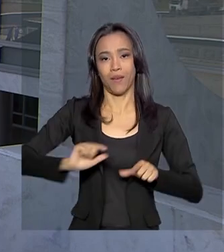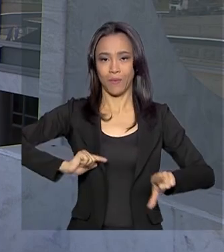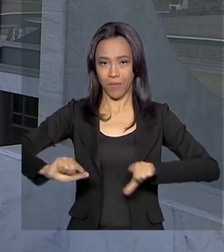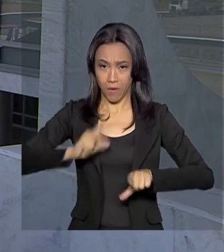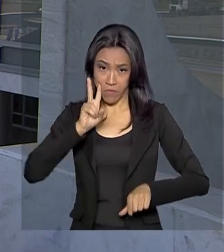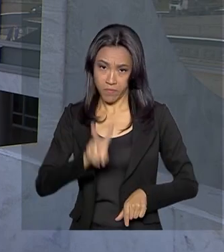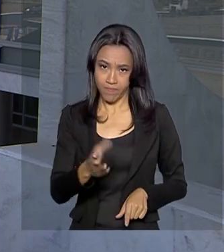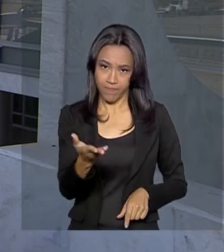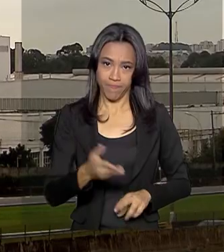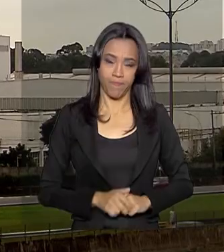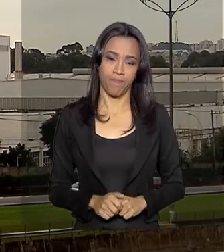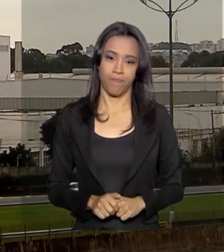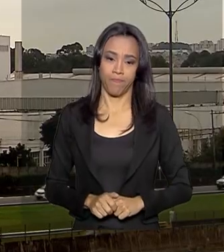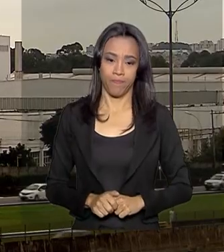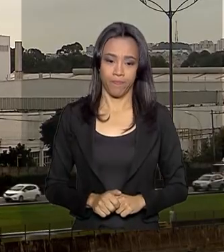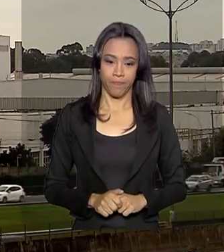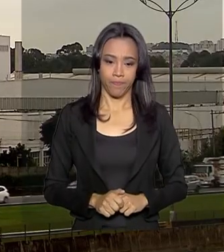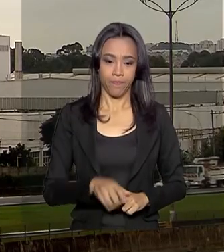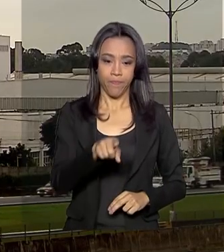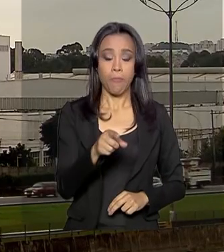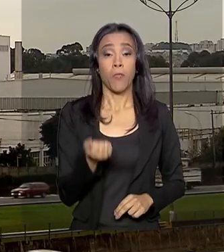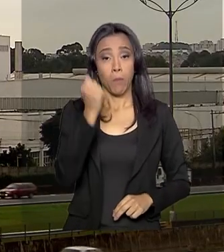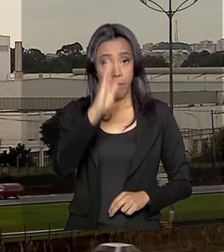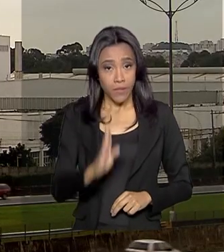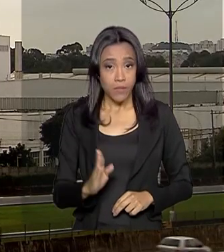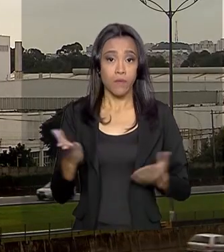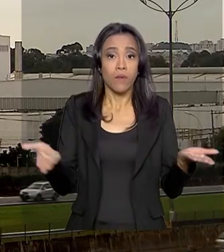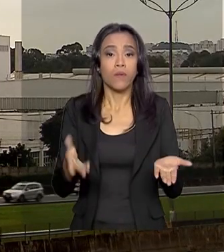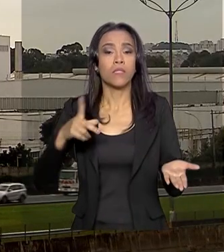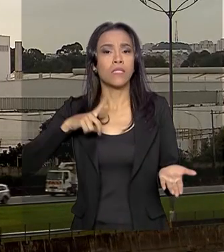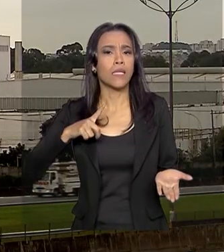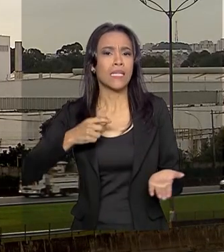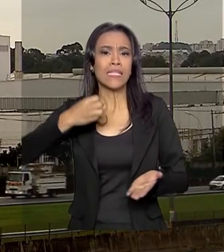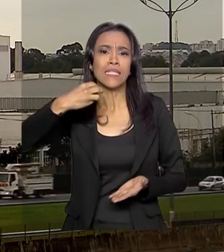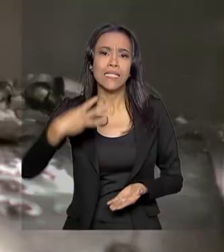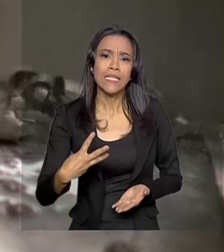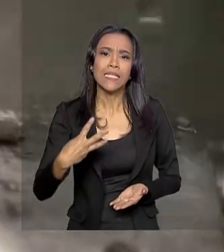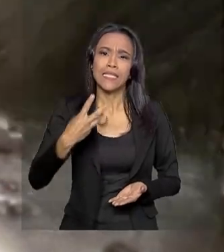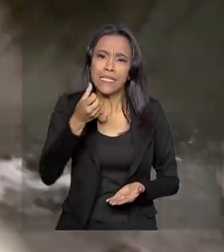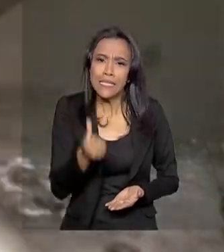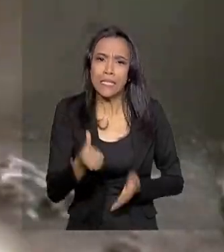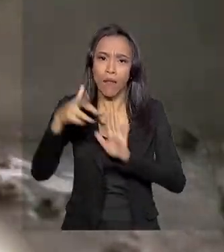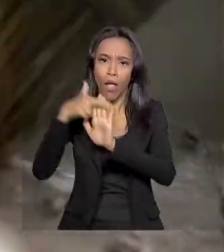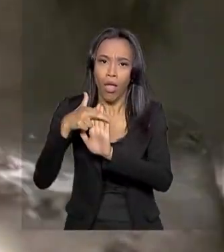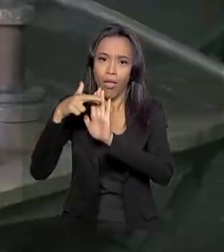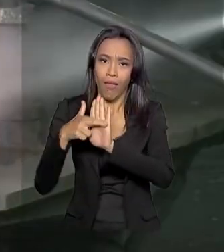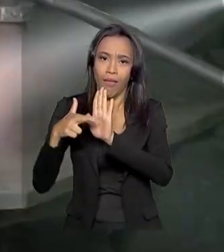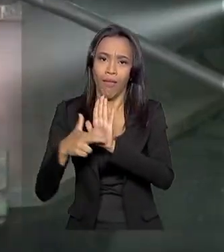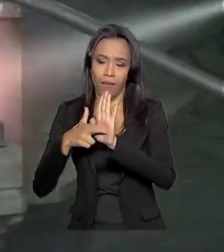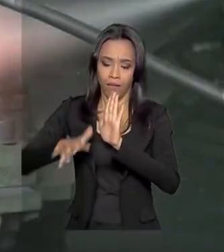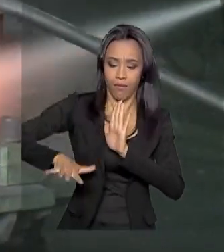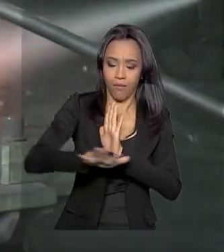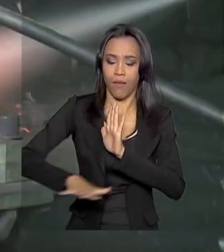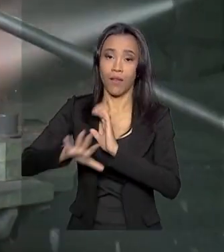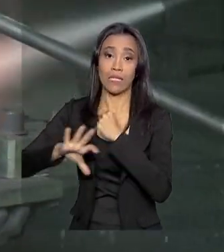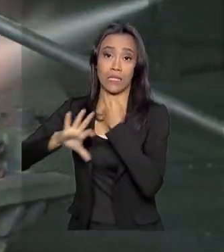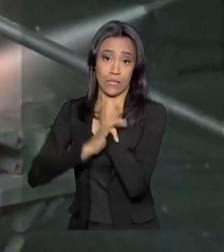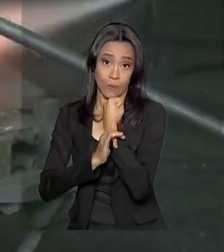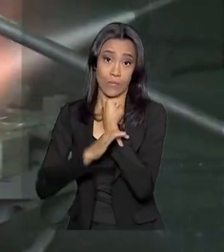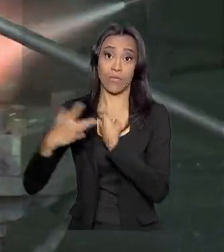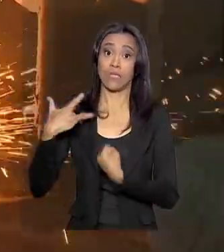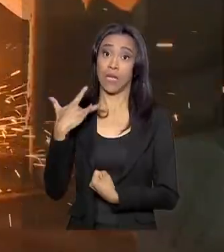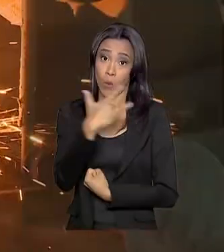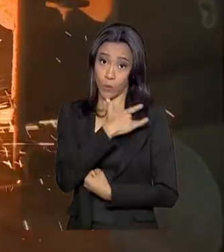reportagem. O Brasil tem atualmente 36 normas regulamentadoras de segurança e saúde no